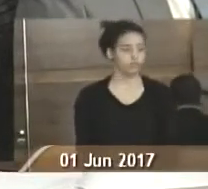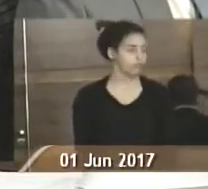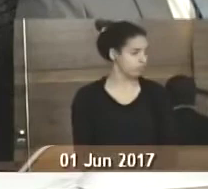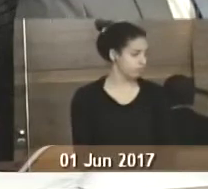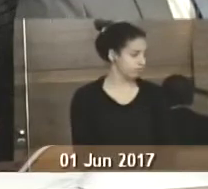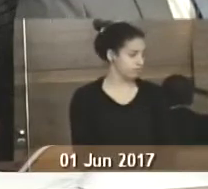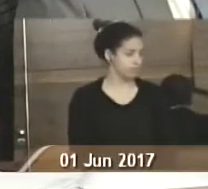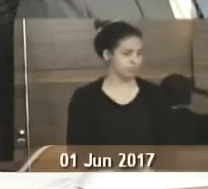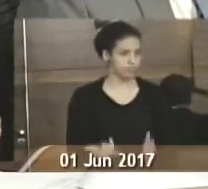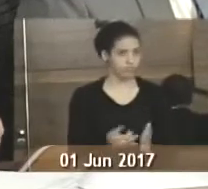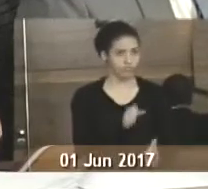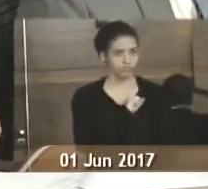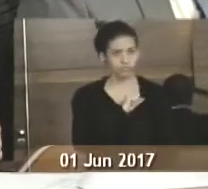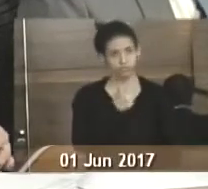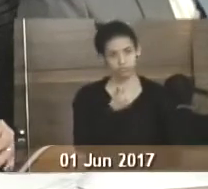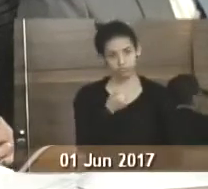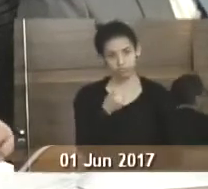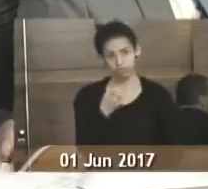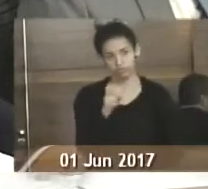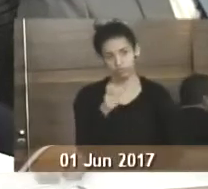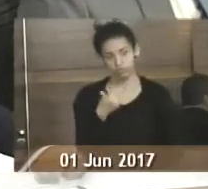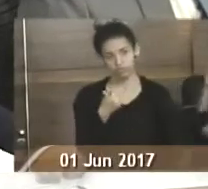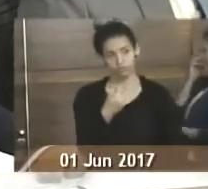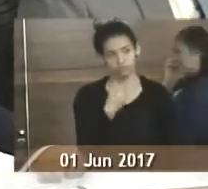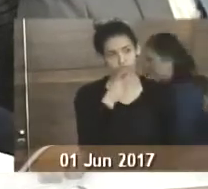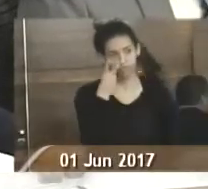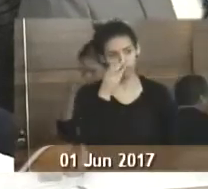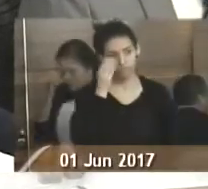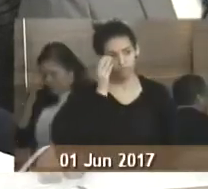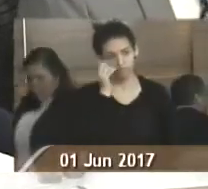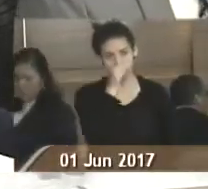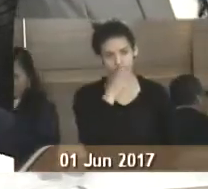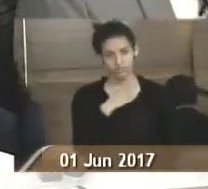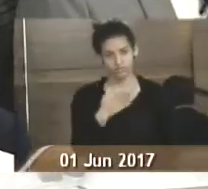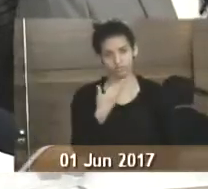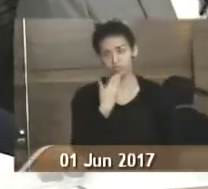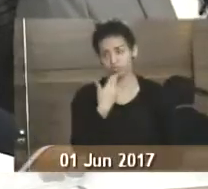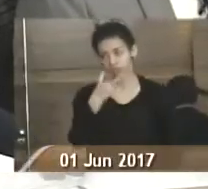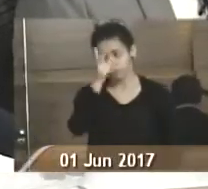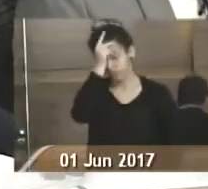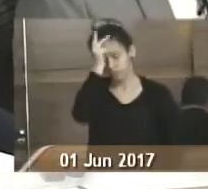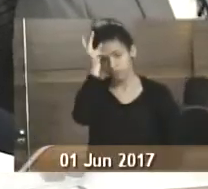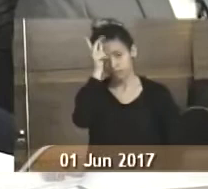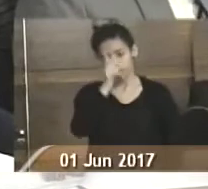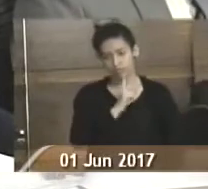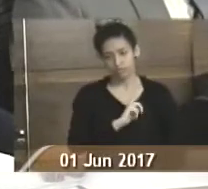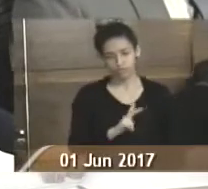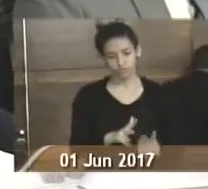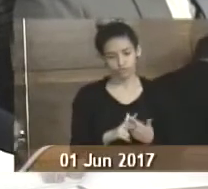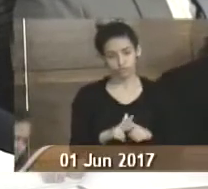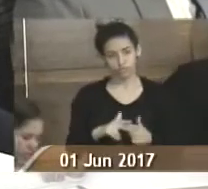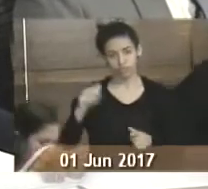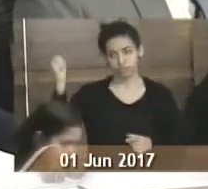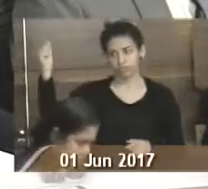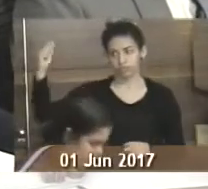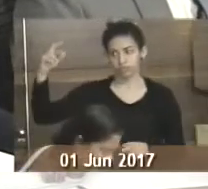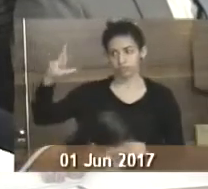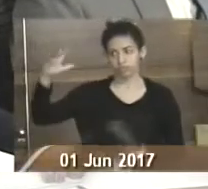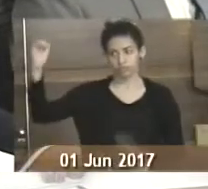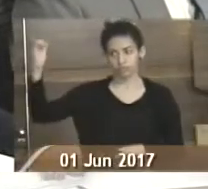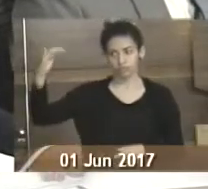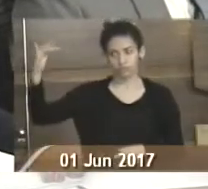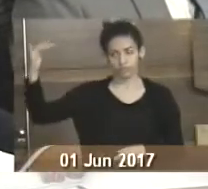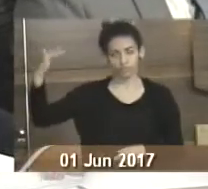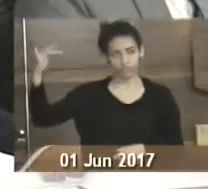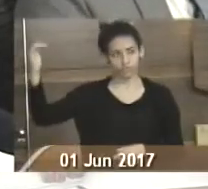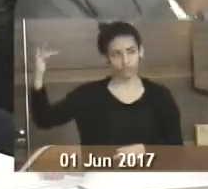do Anil. Indicação 1751, Tite Brasil, indicando ao prefeito municipal a manutenção do aparelho de ar-condicionado da sala